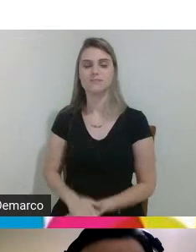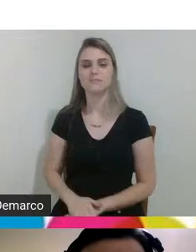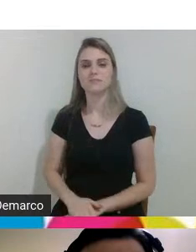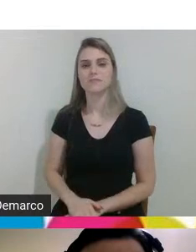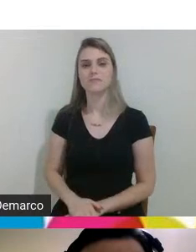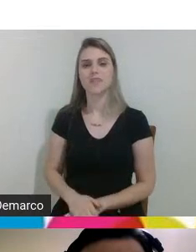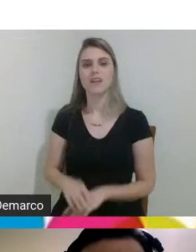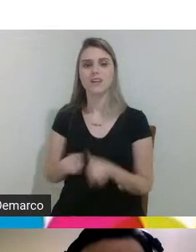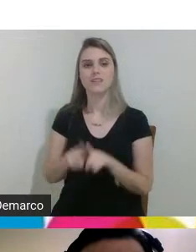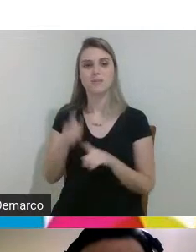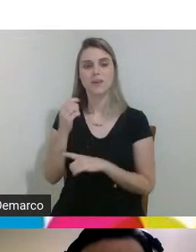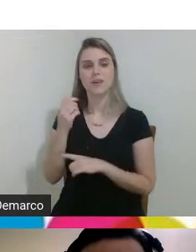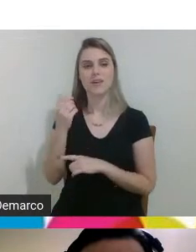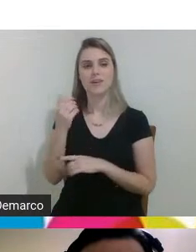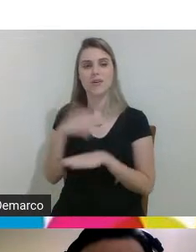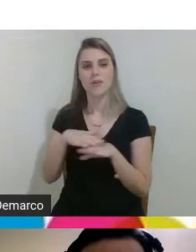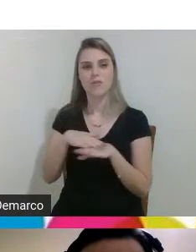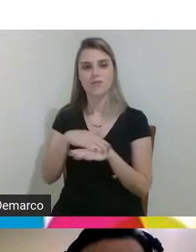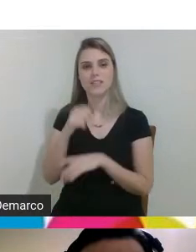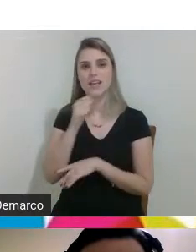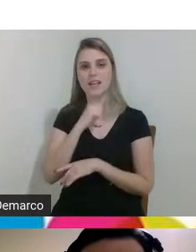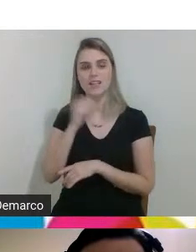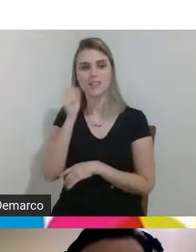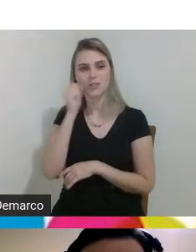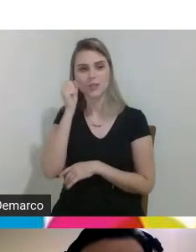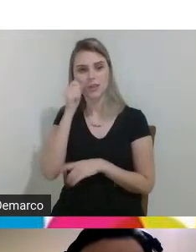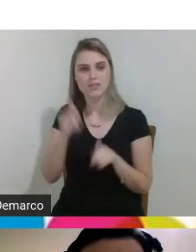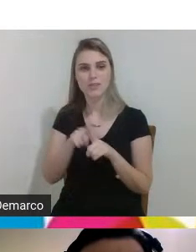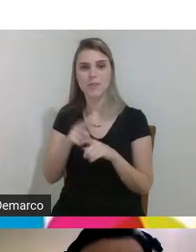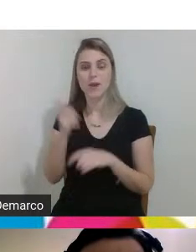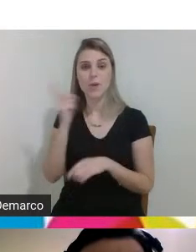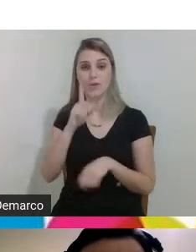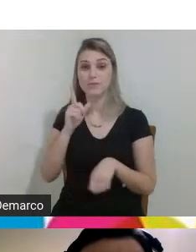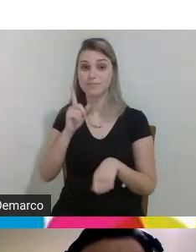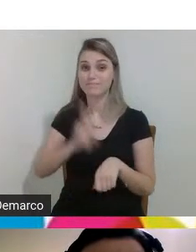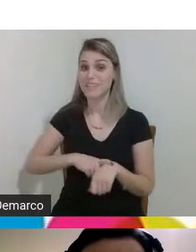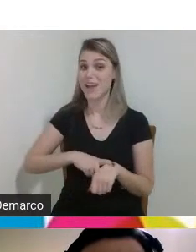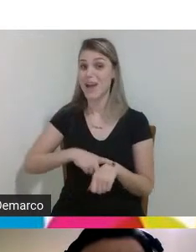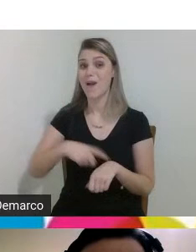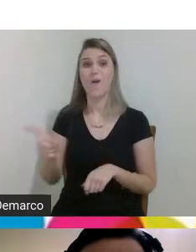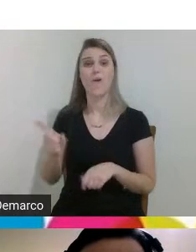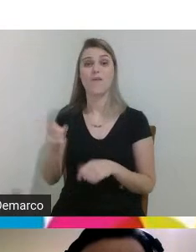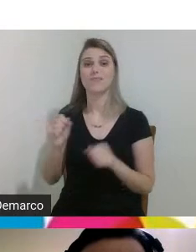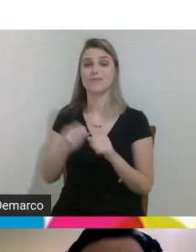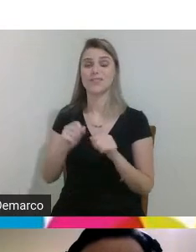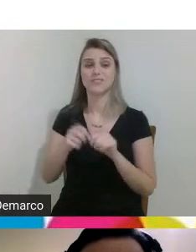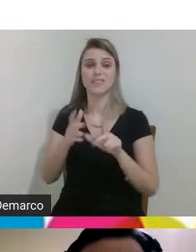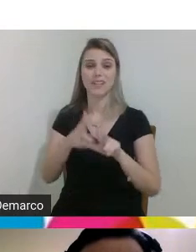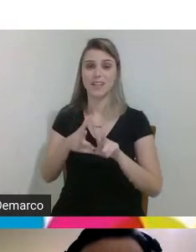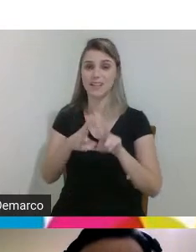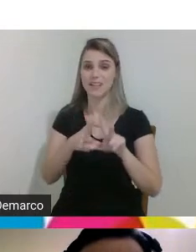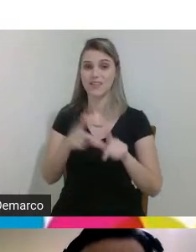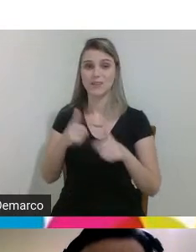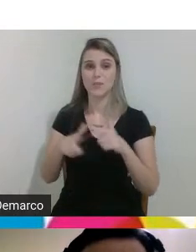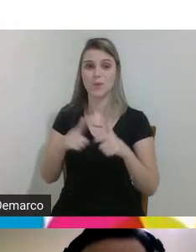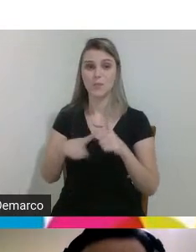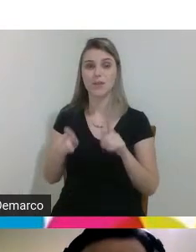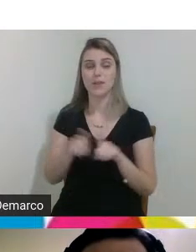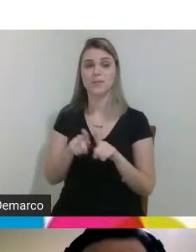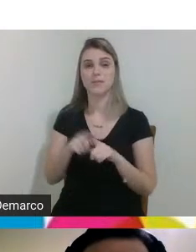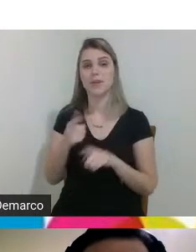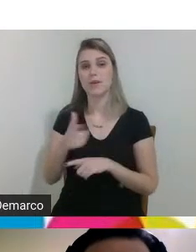liguei para a Alice a Sunimara também a gente conseguiu em cima nos 46 minutos do segundo tempo ele é um problema também com a outra